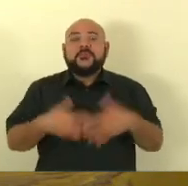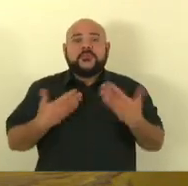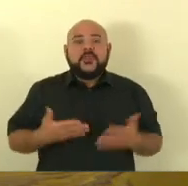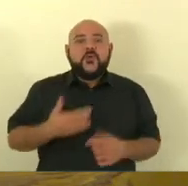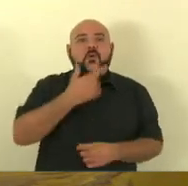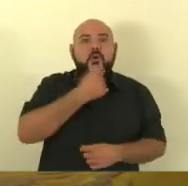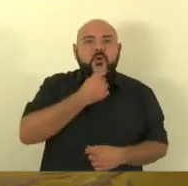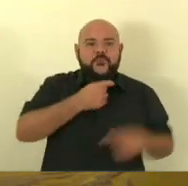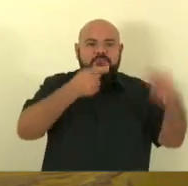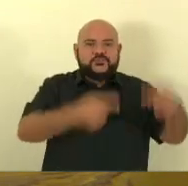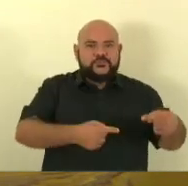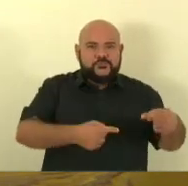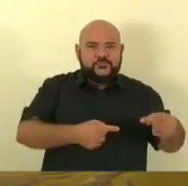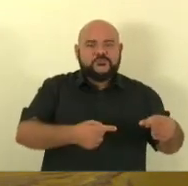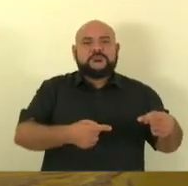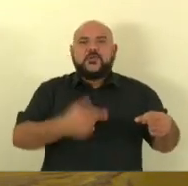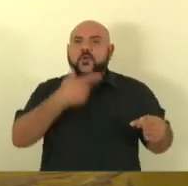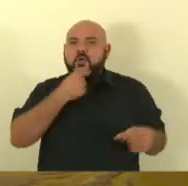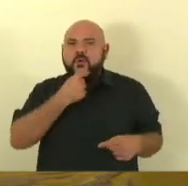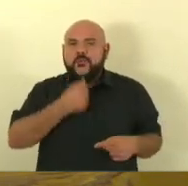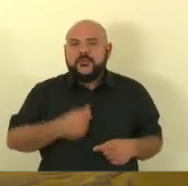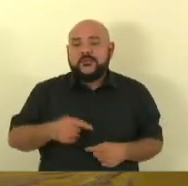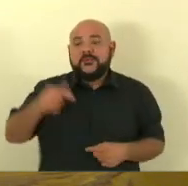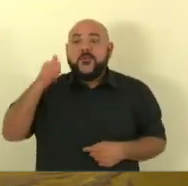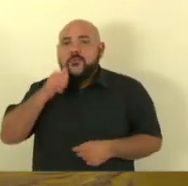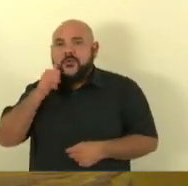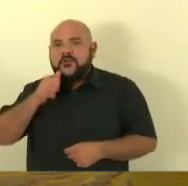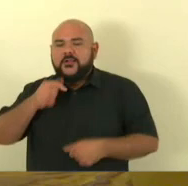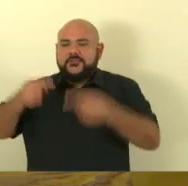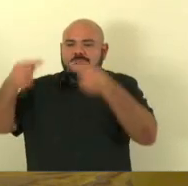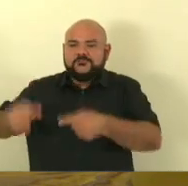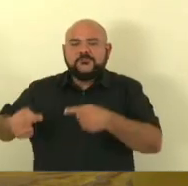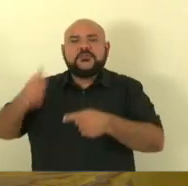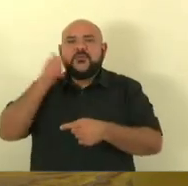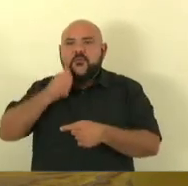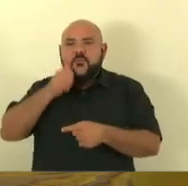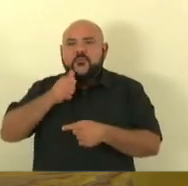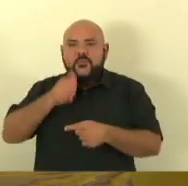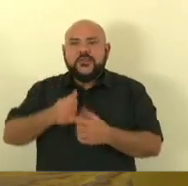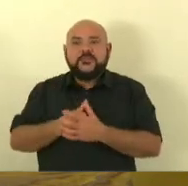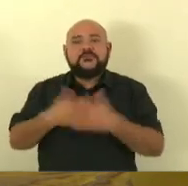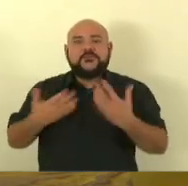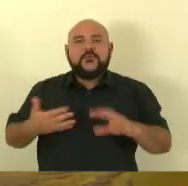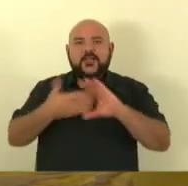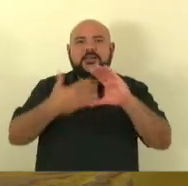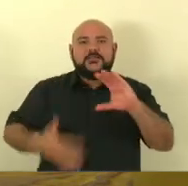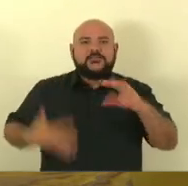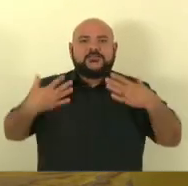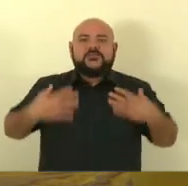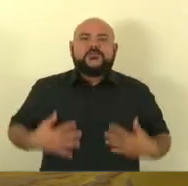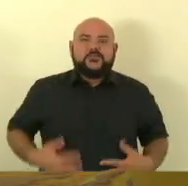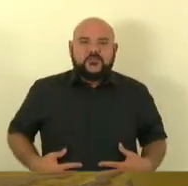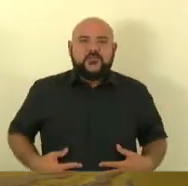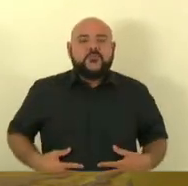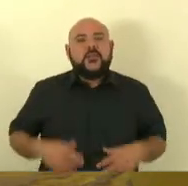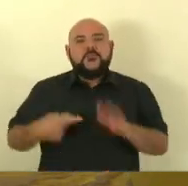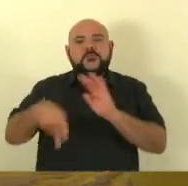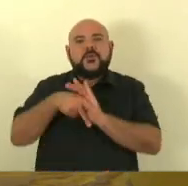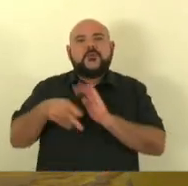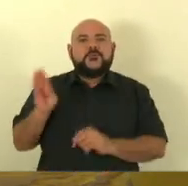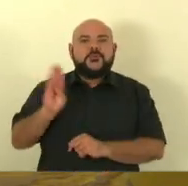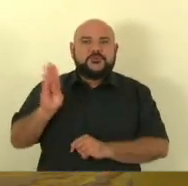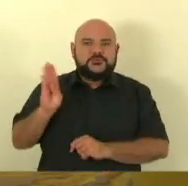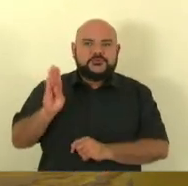E eu falo que é o projeto da Grame Verde, porque é óbvio, deveria ser óbvio isso. E é